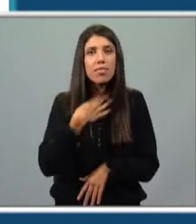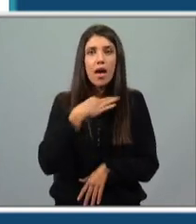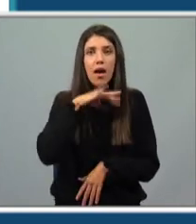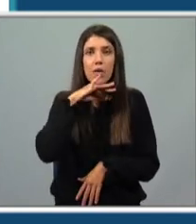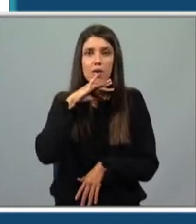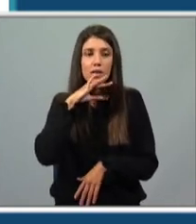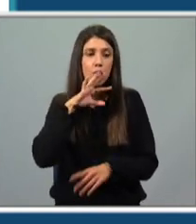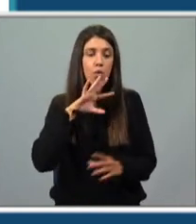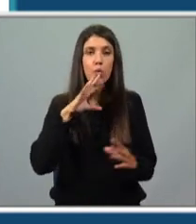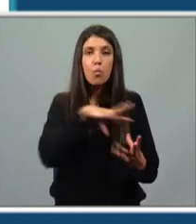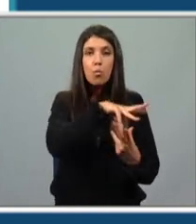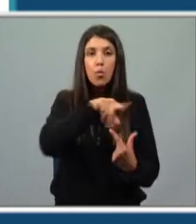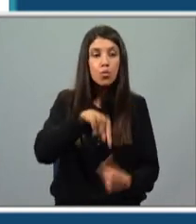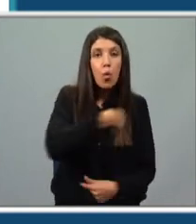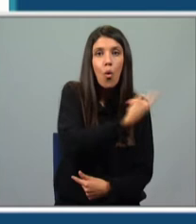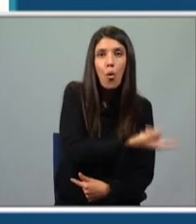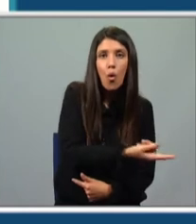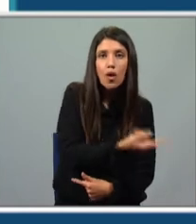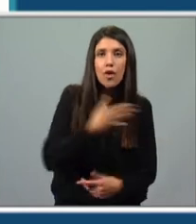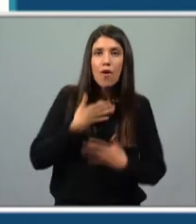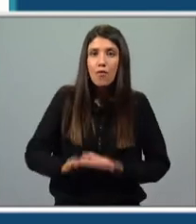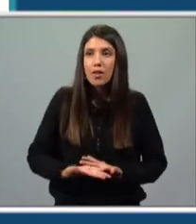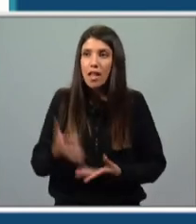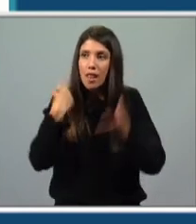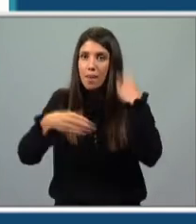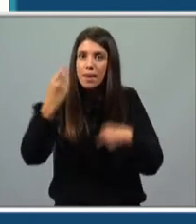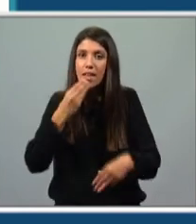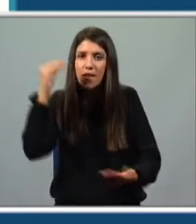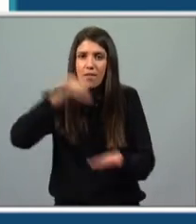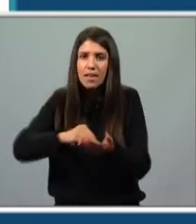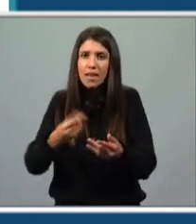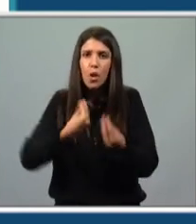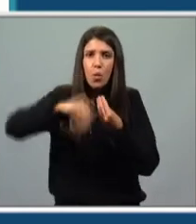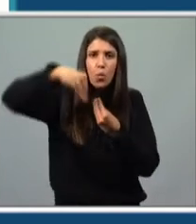mundo que os rodeia. Têm vontade de saber mais e de inventar mais.